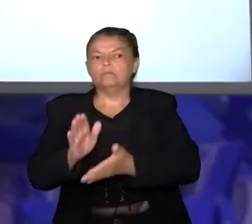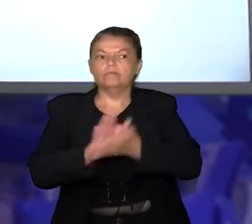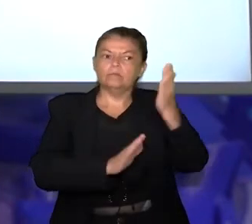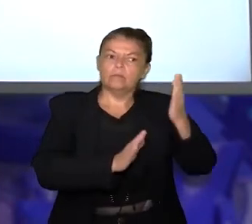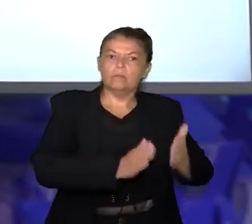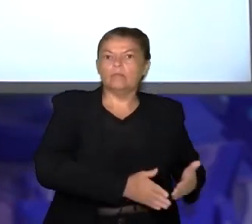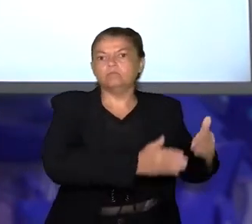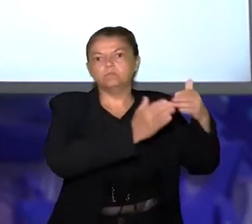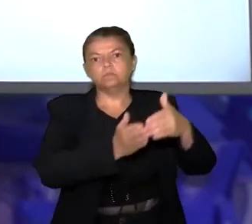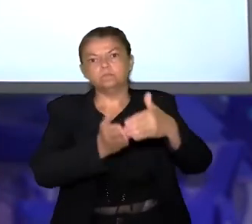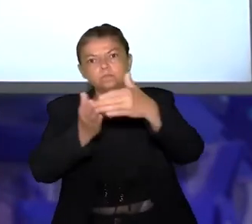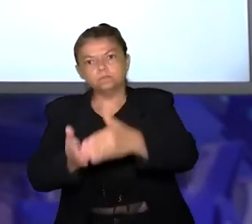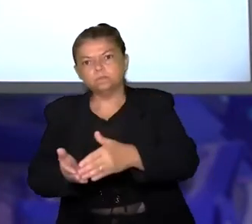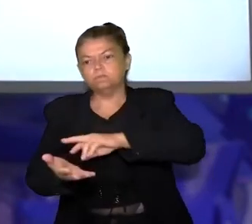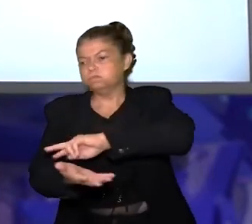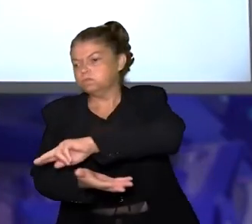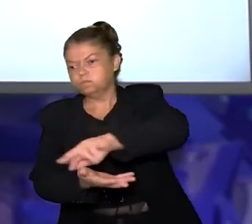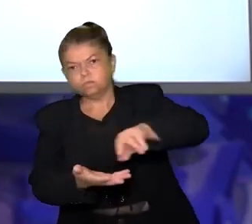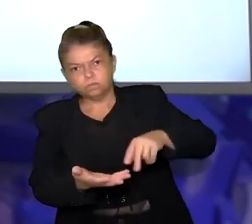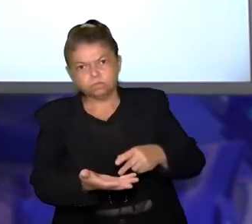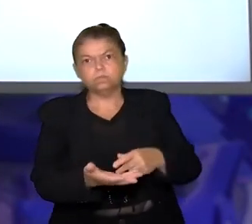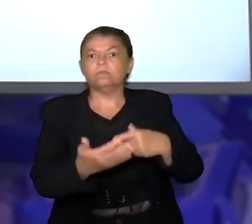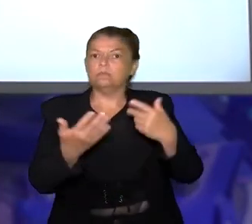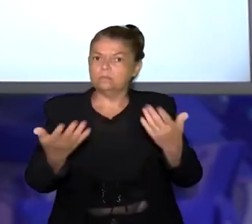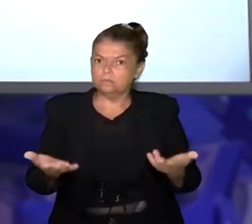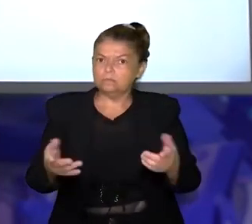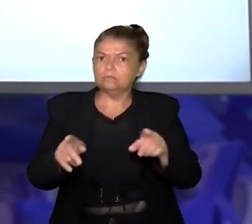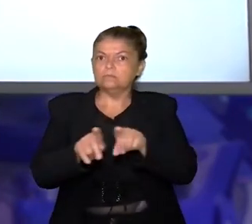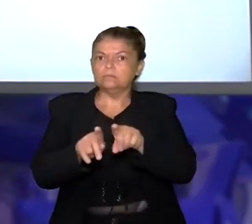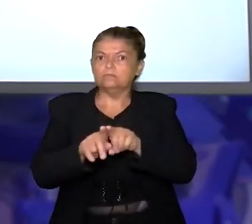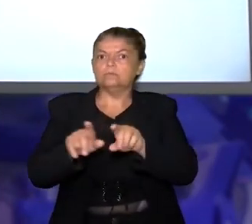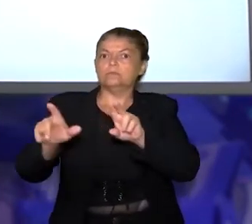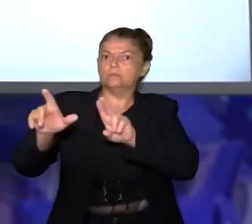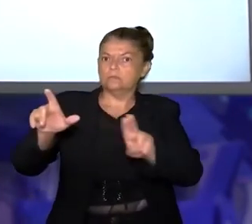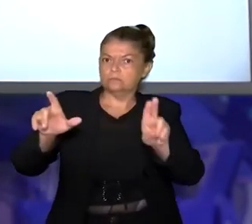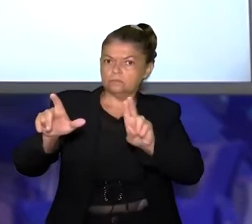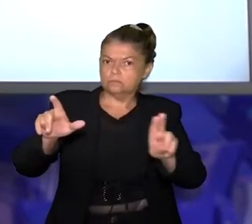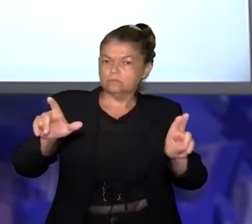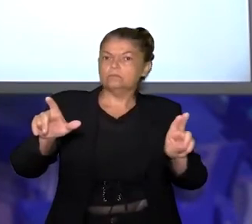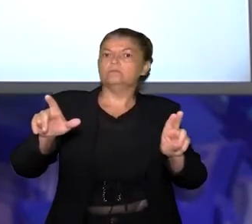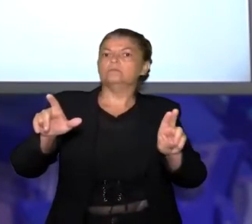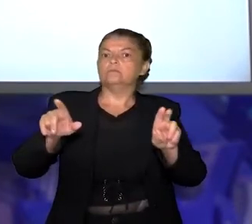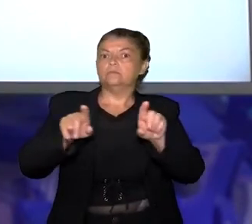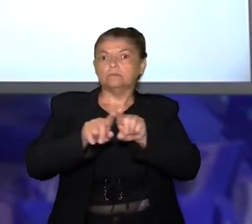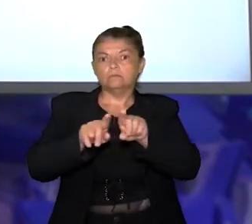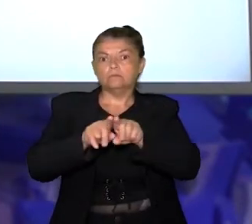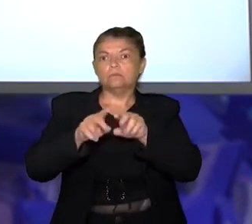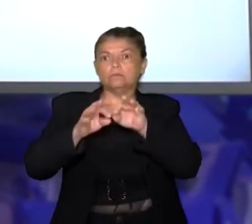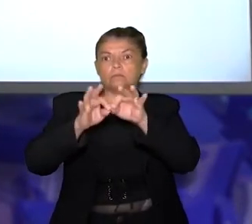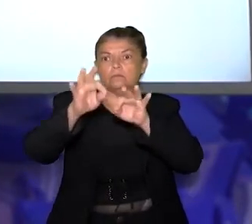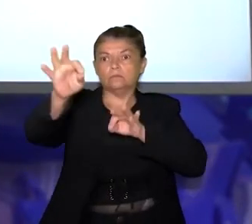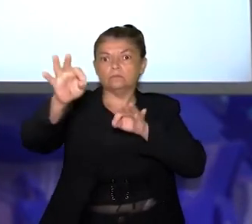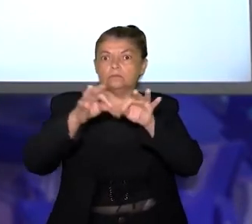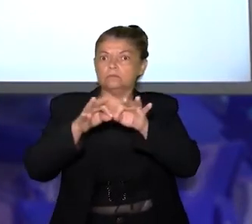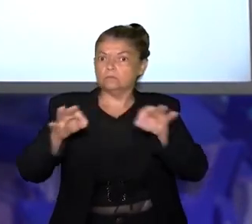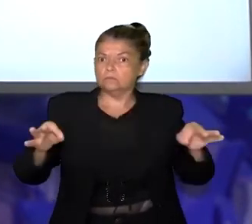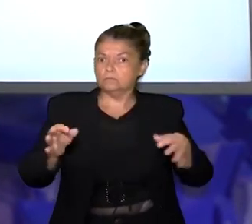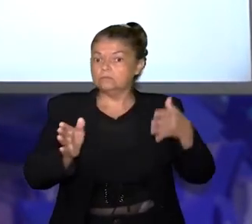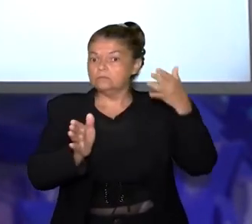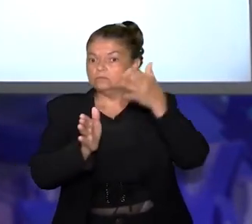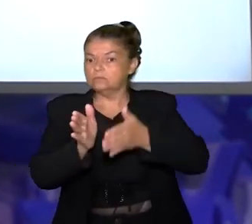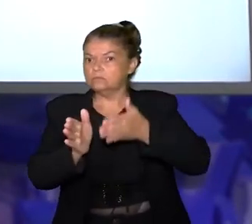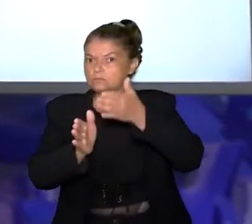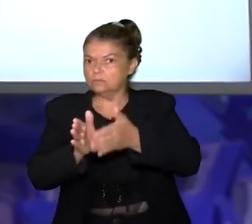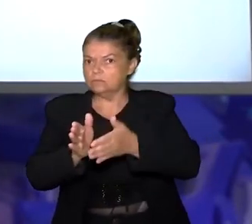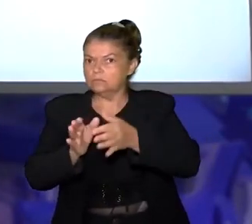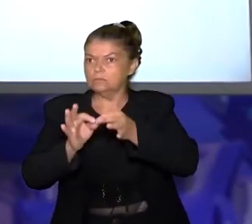o tema do mapa, o título do mapa, qual a função da legenda, as escalas, a distância percorrida de um tempo para o